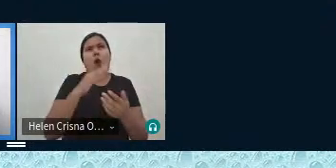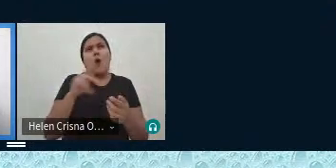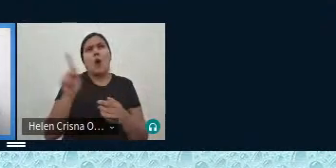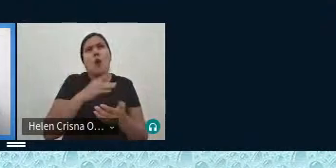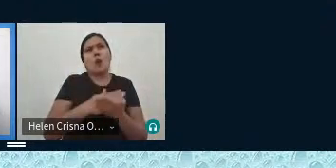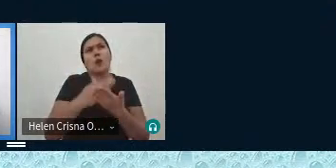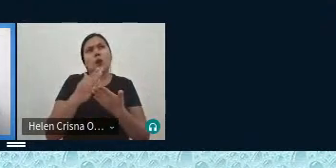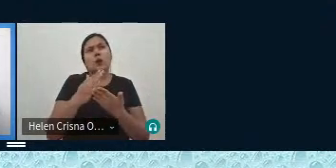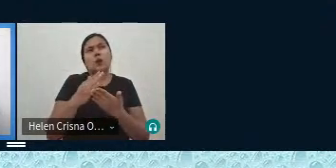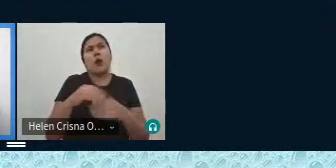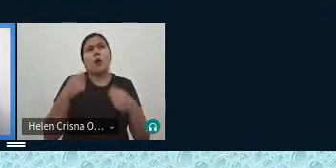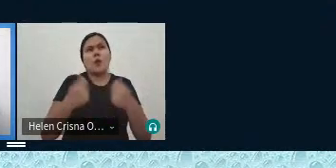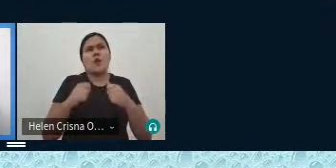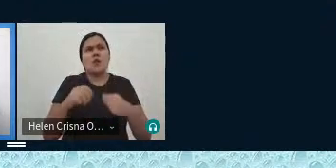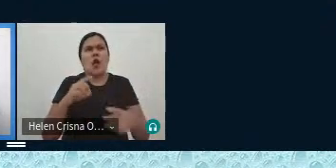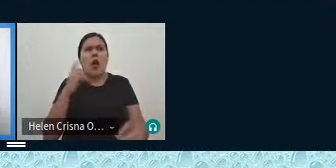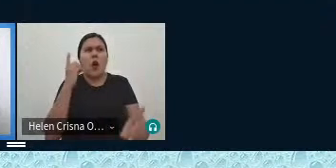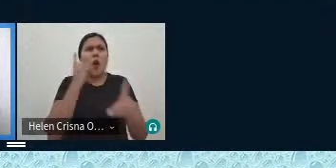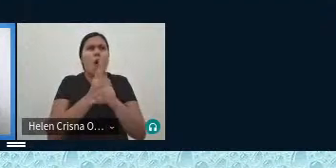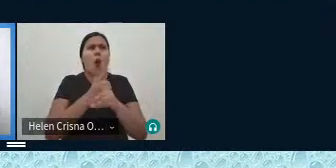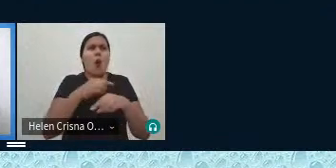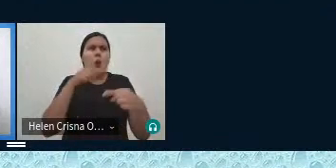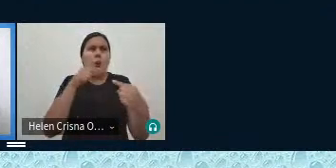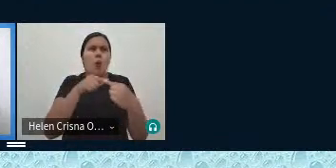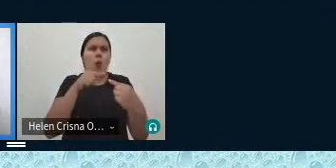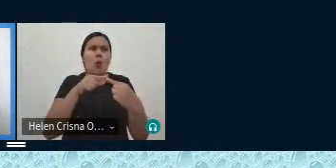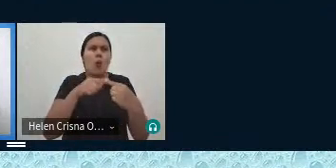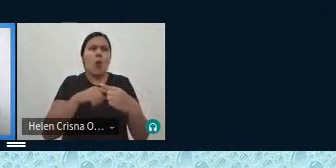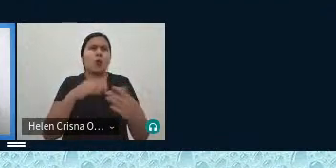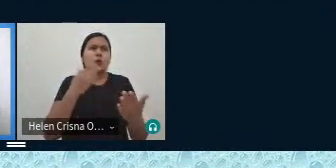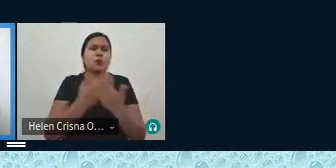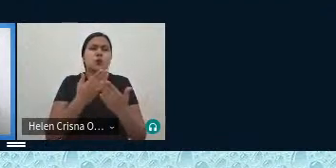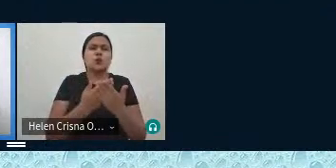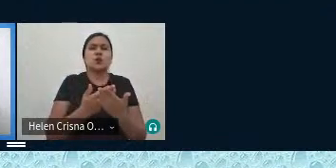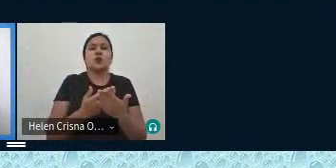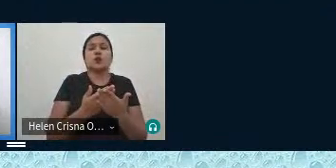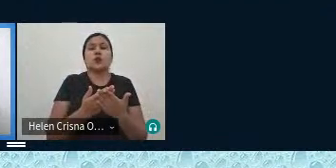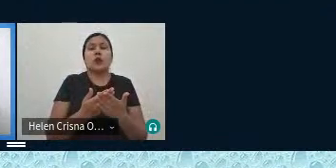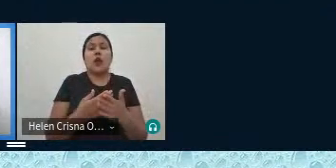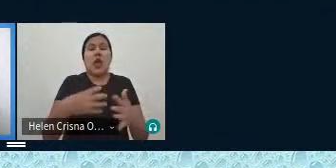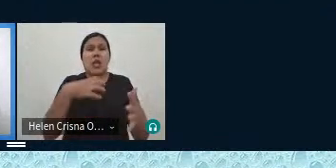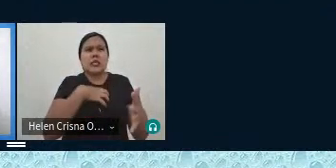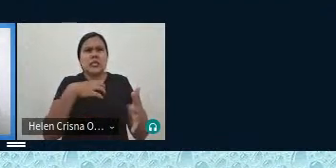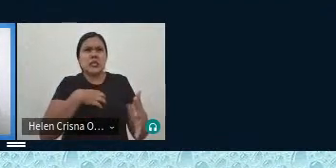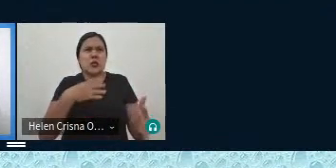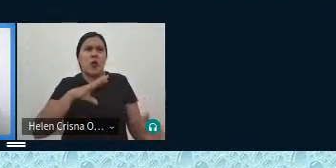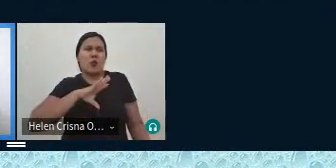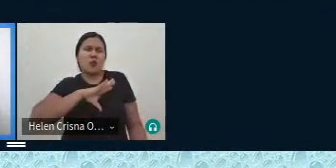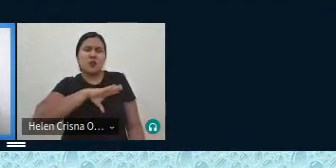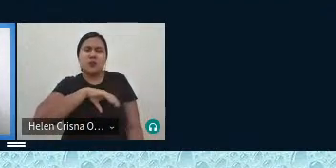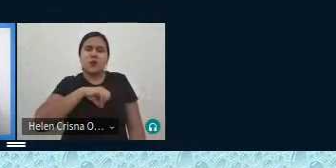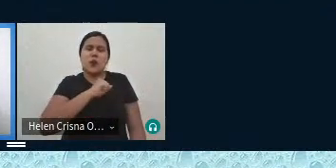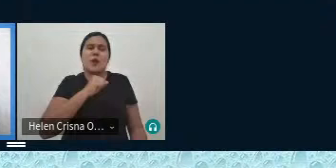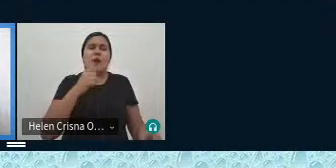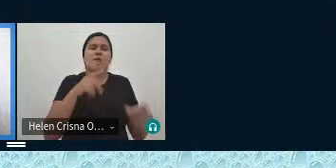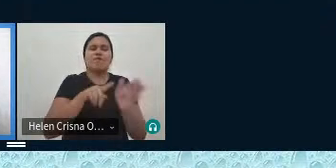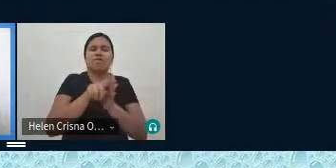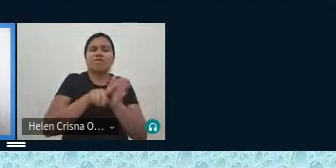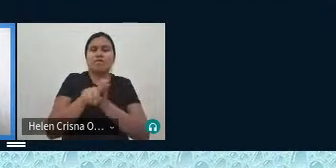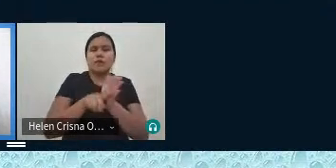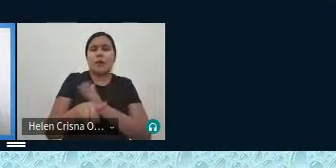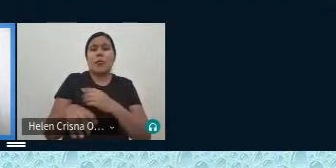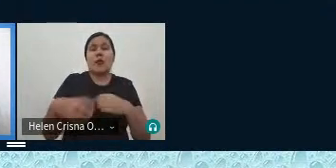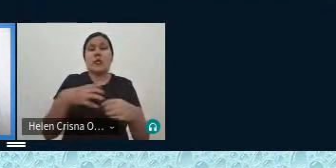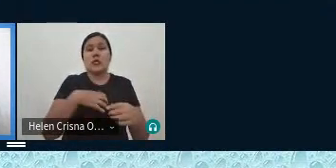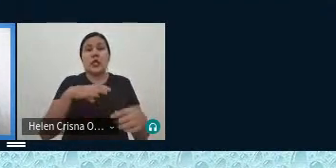dizia vocês precisam descobrir um objeto de estudo que vocês sintam prazer em estar pesquisando que sintam